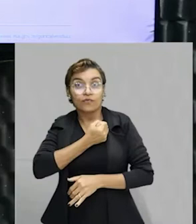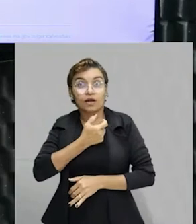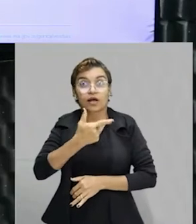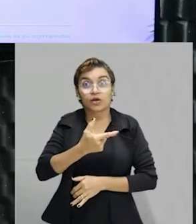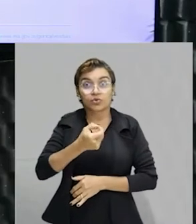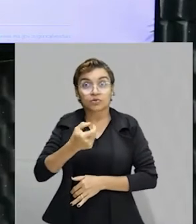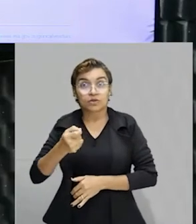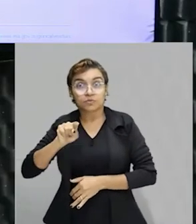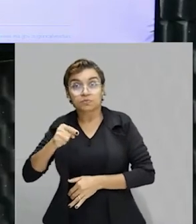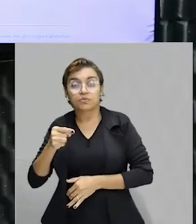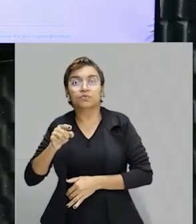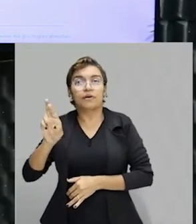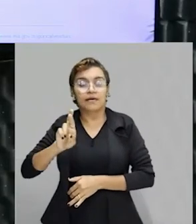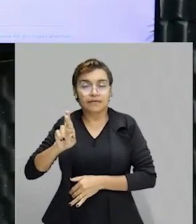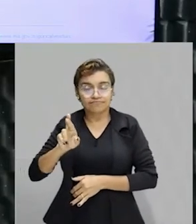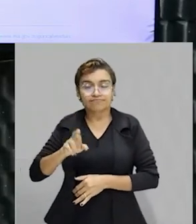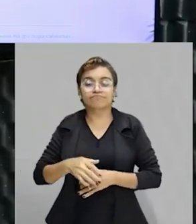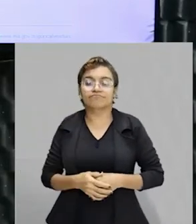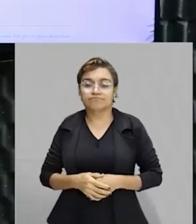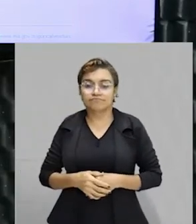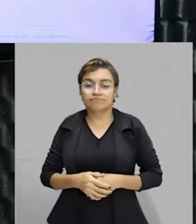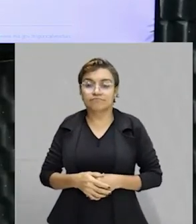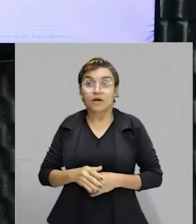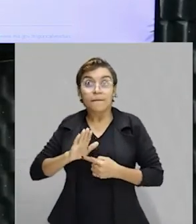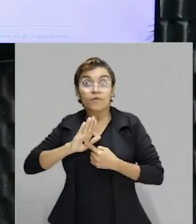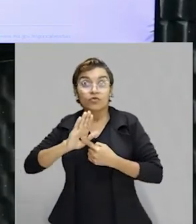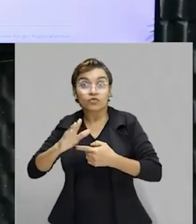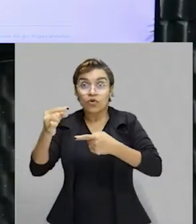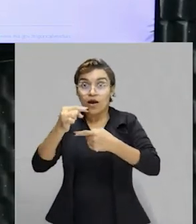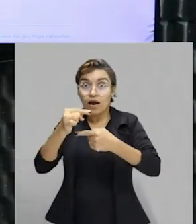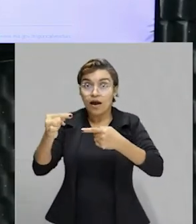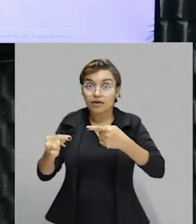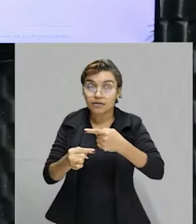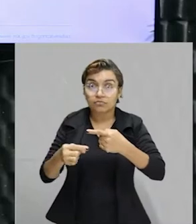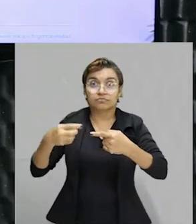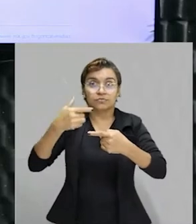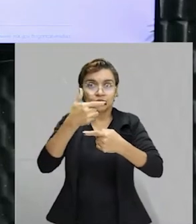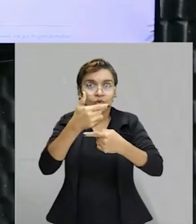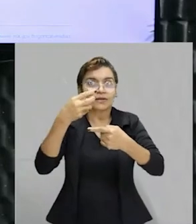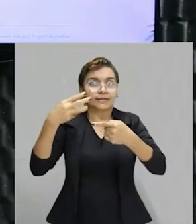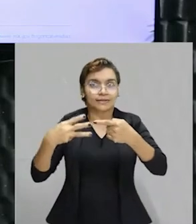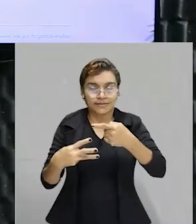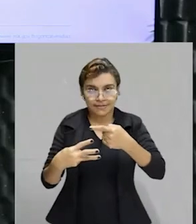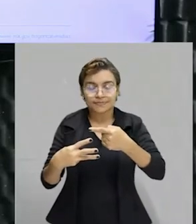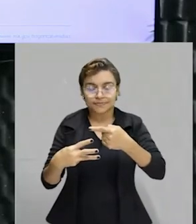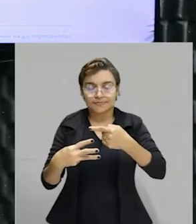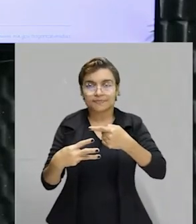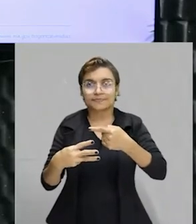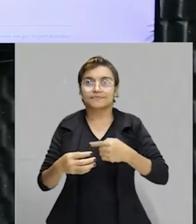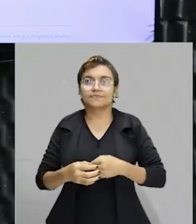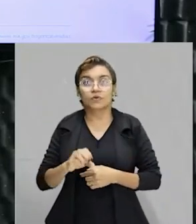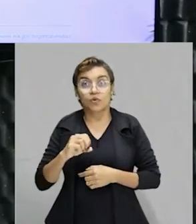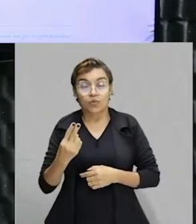mil reais. Ele deu uma razão, tá? 2 sobre 3 ou 2 dividido por 3